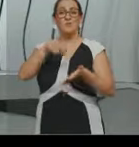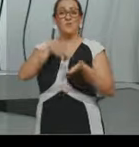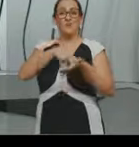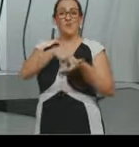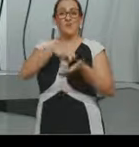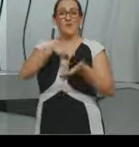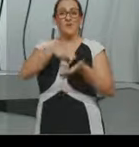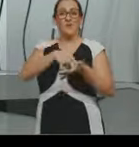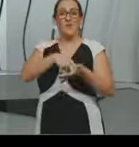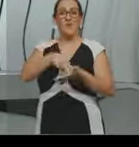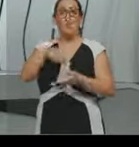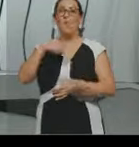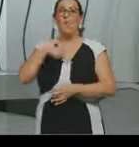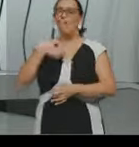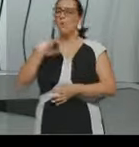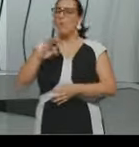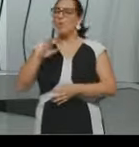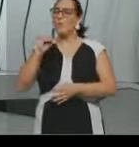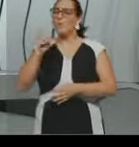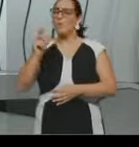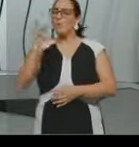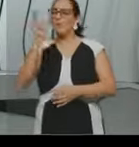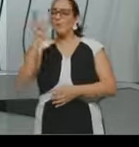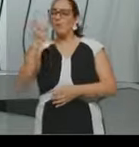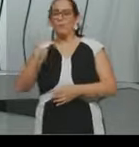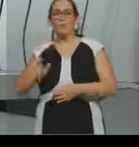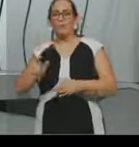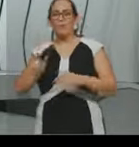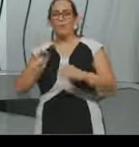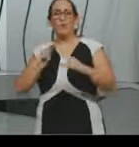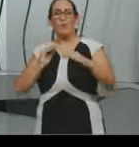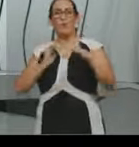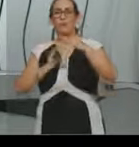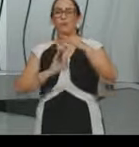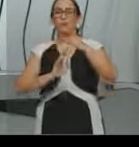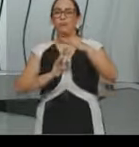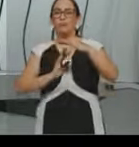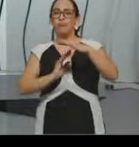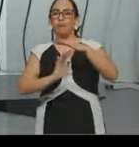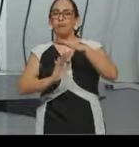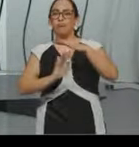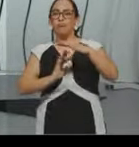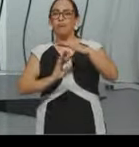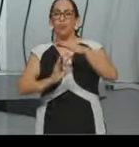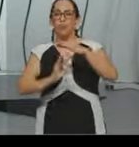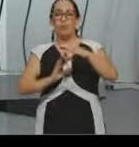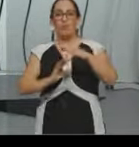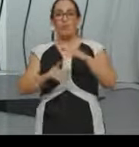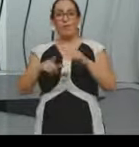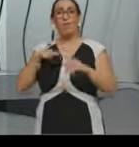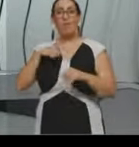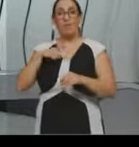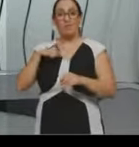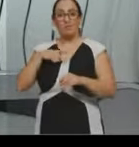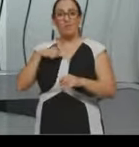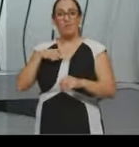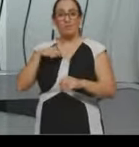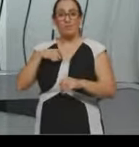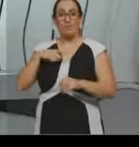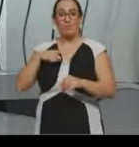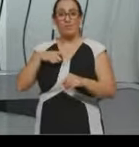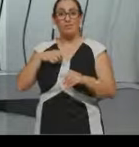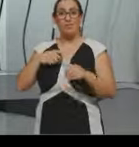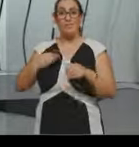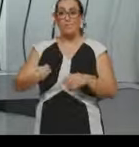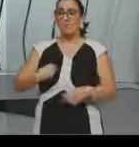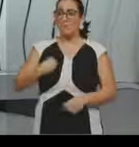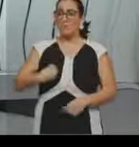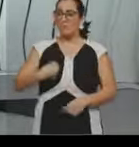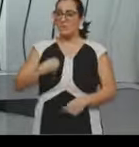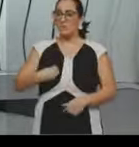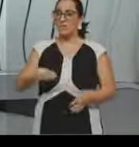expulsão todos os estrangeiros que estivessem envolvidos em algum tipo de protesto, né, relacionado às questões trabalhistas.